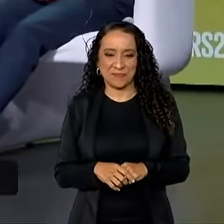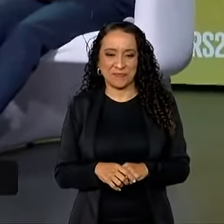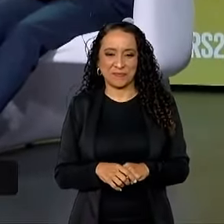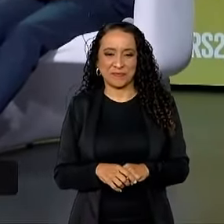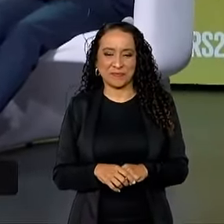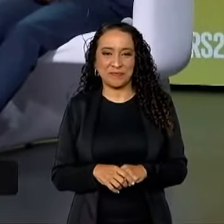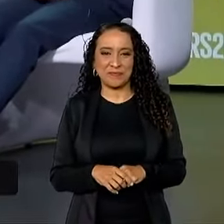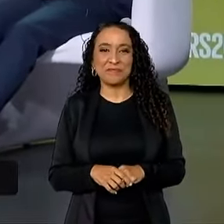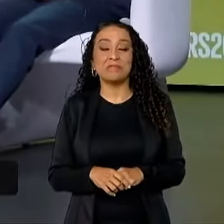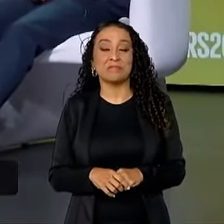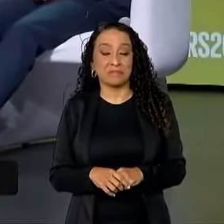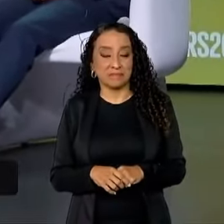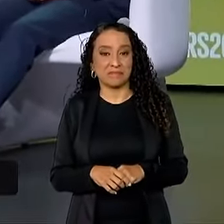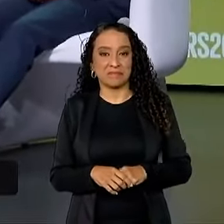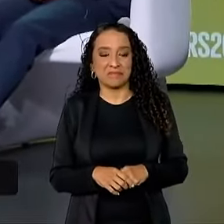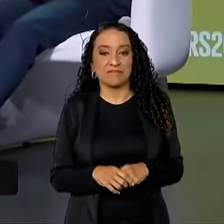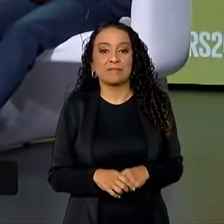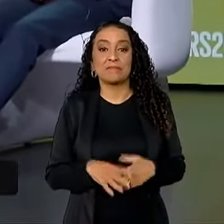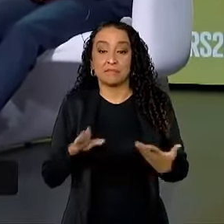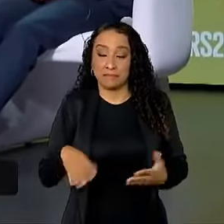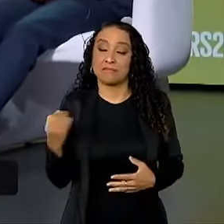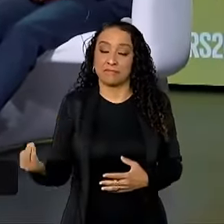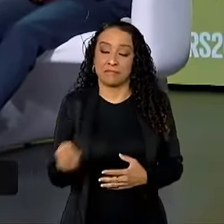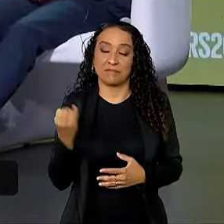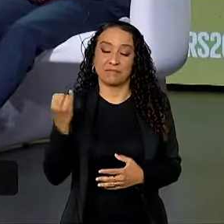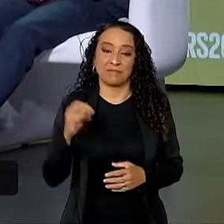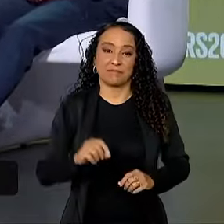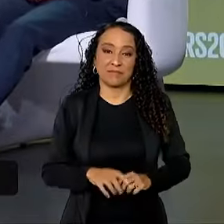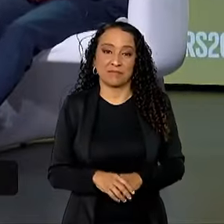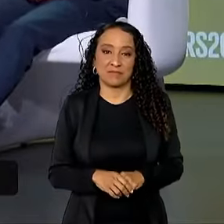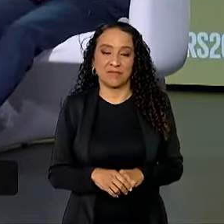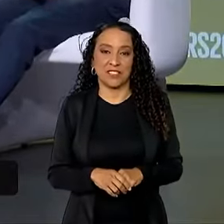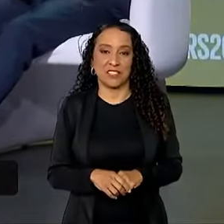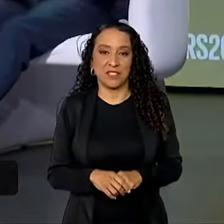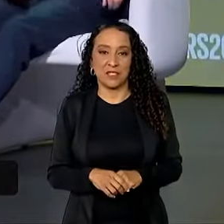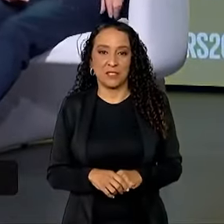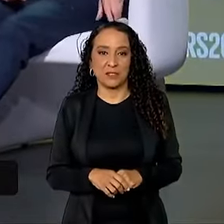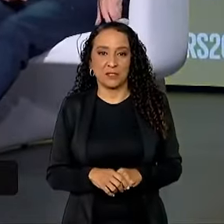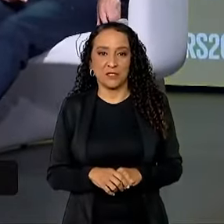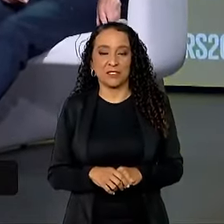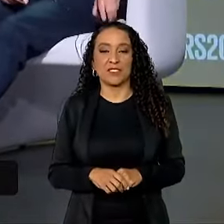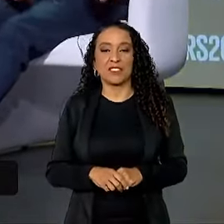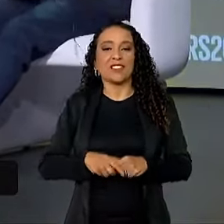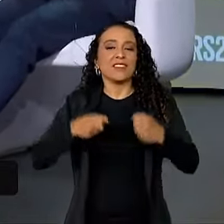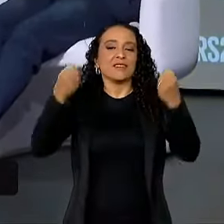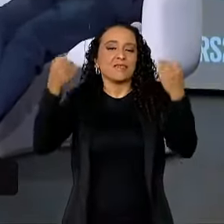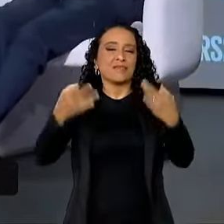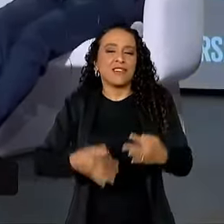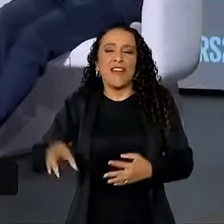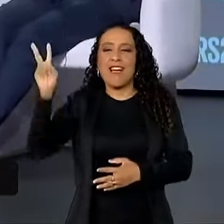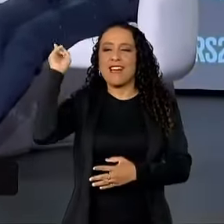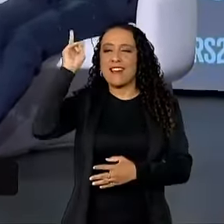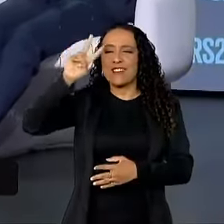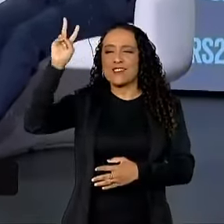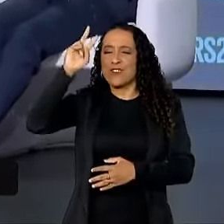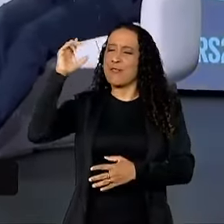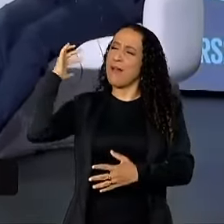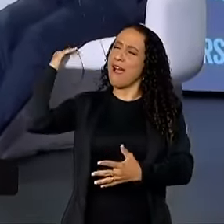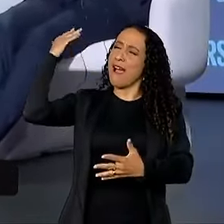É importante contar a história do começo.